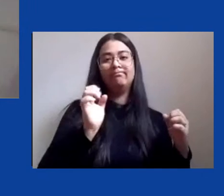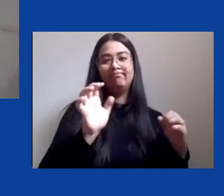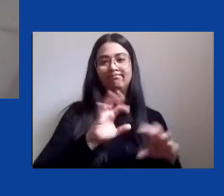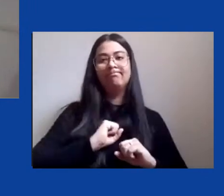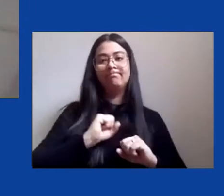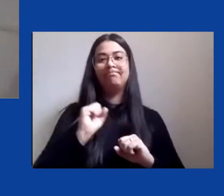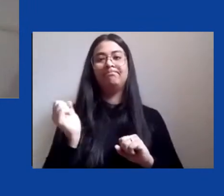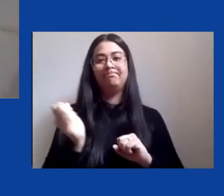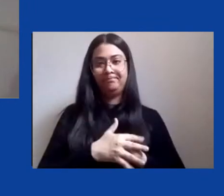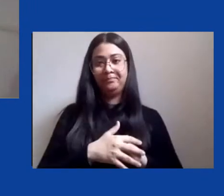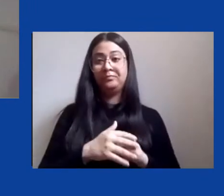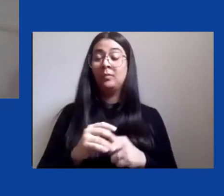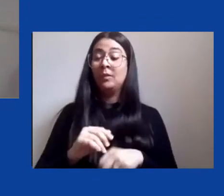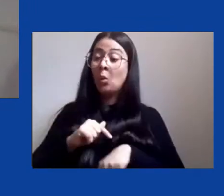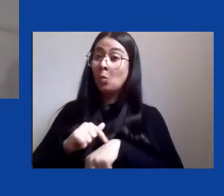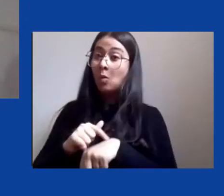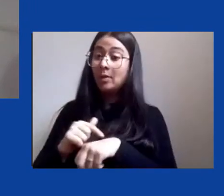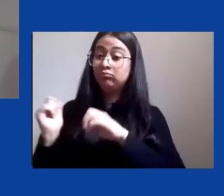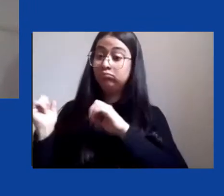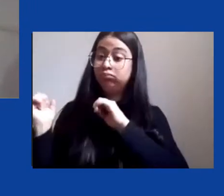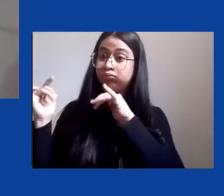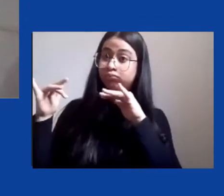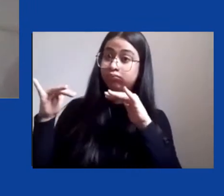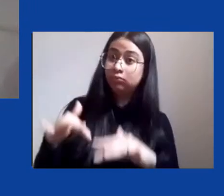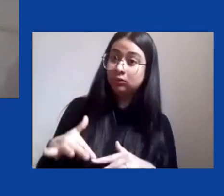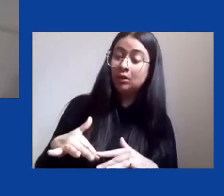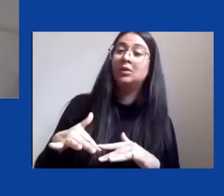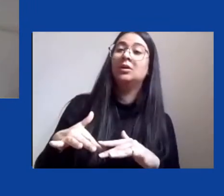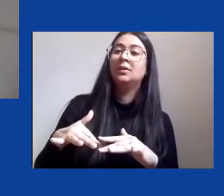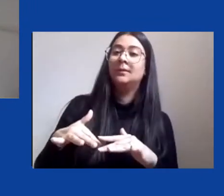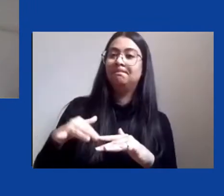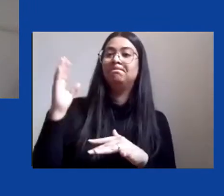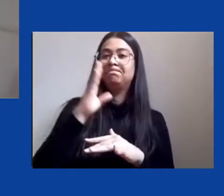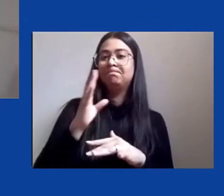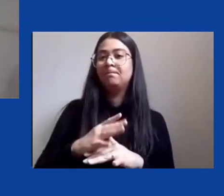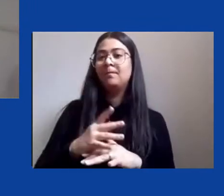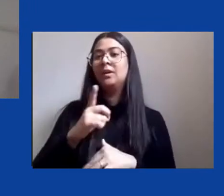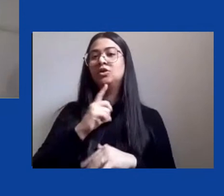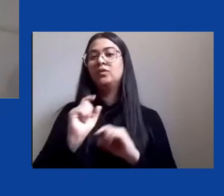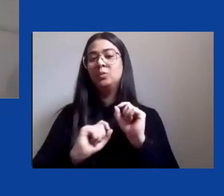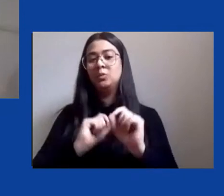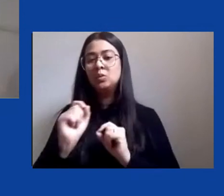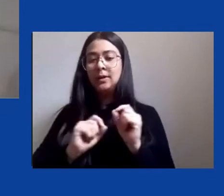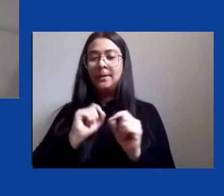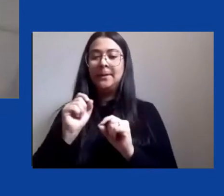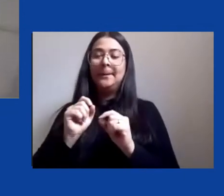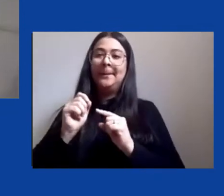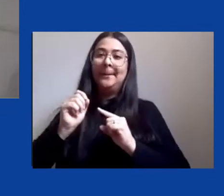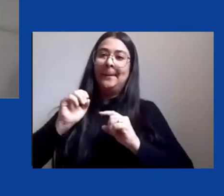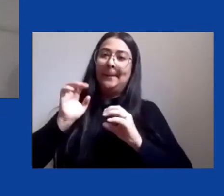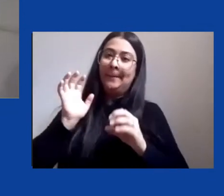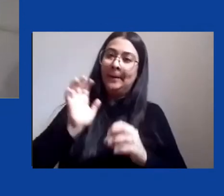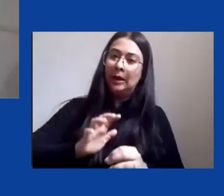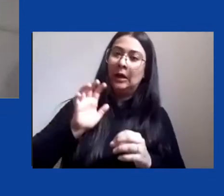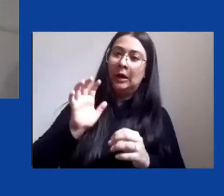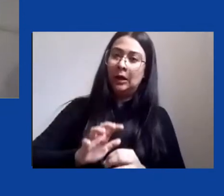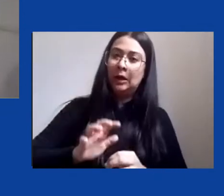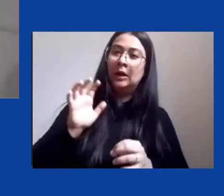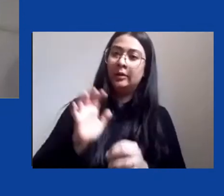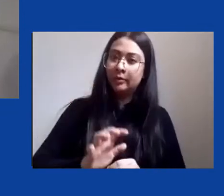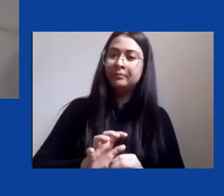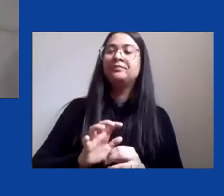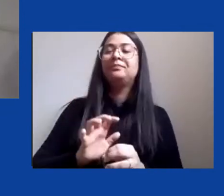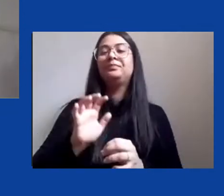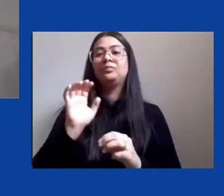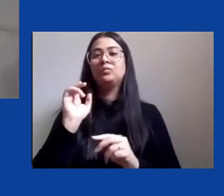invasão do Brasil nós tivemos aí uma dominação pelo colonizador dos povos originários